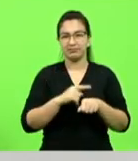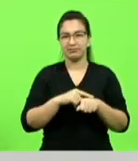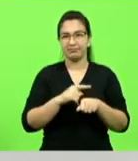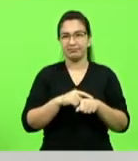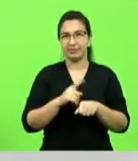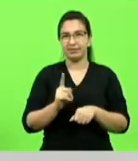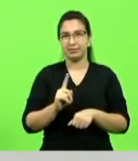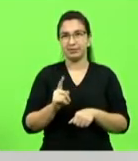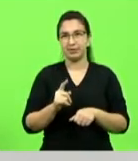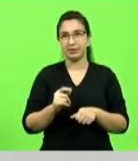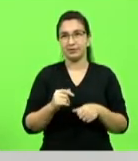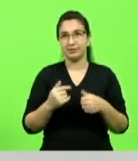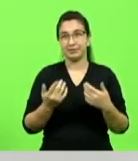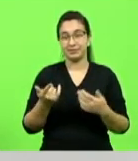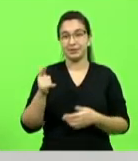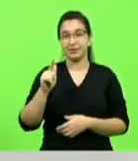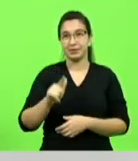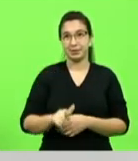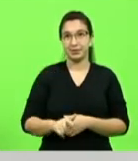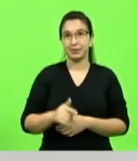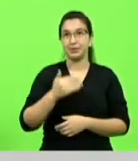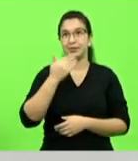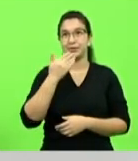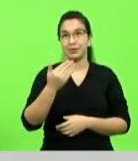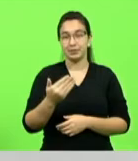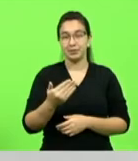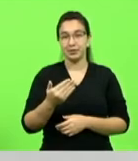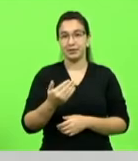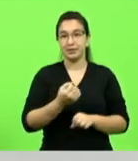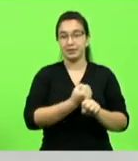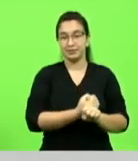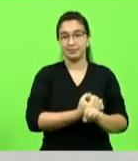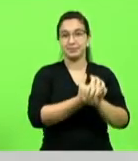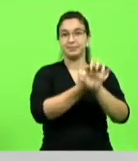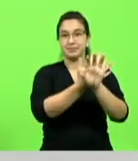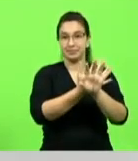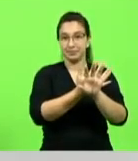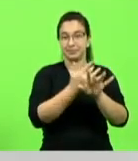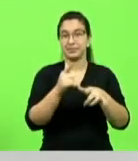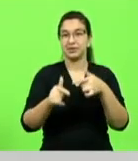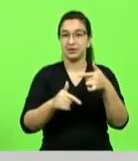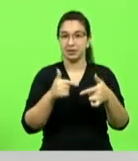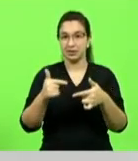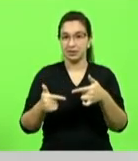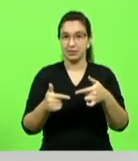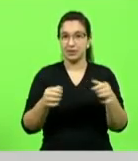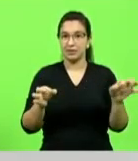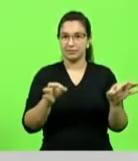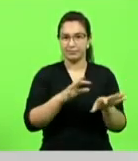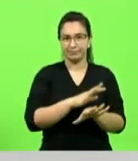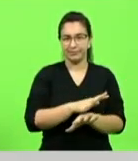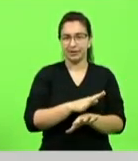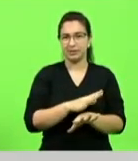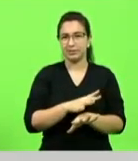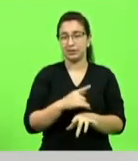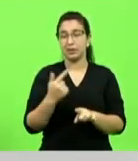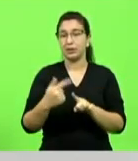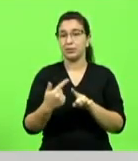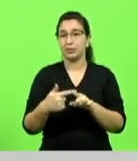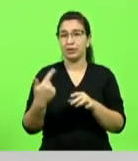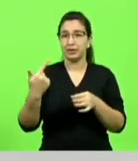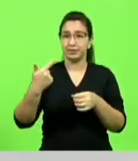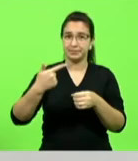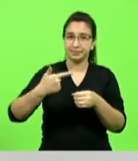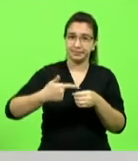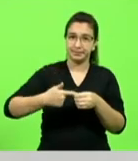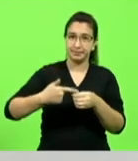e fica aí o meu mais uma vez reforçando o pedido quanto ao home office e o aviso aos catarinenses ali o porquê do preço dos combustíveis na bomba em santa